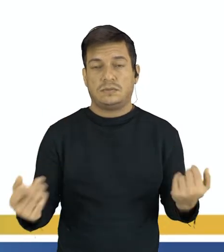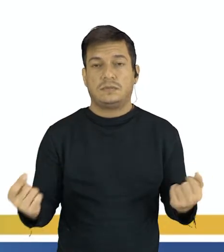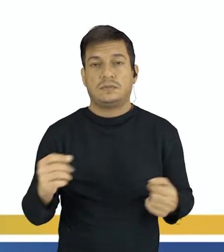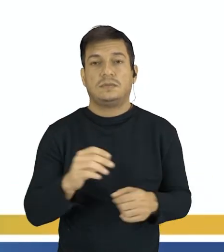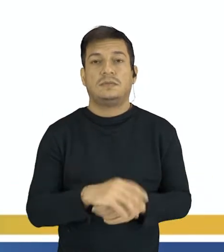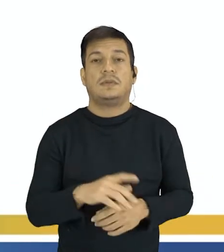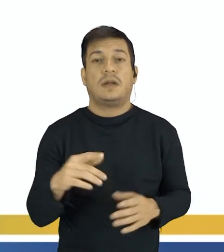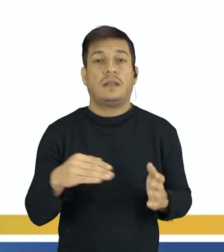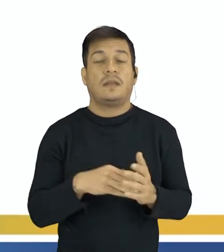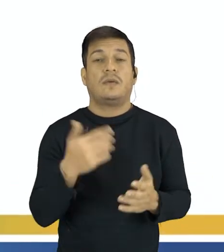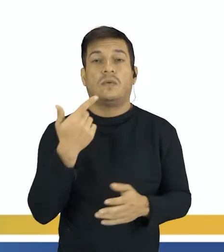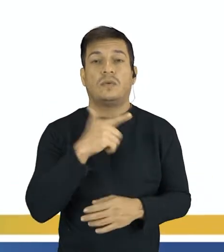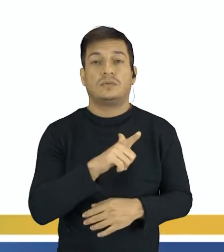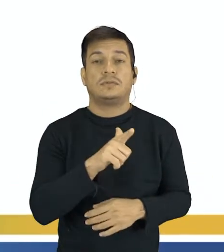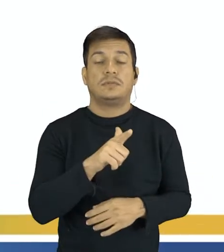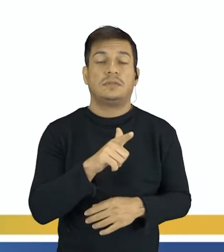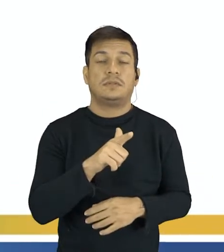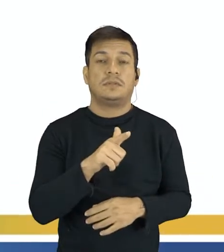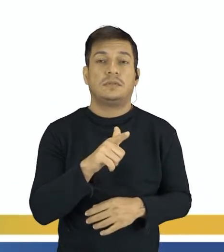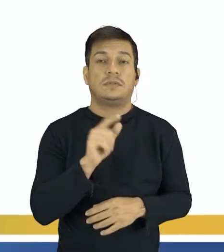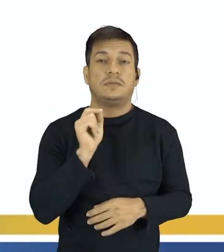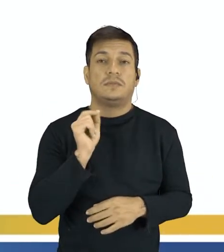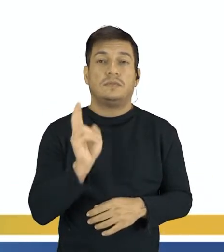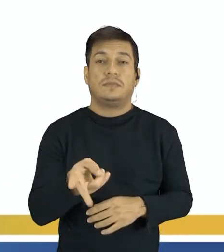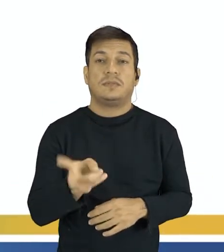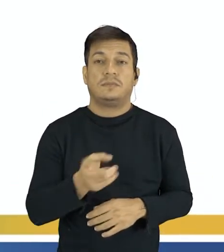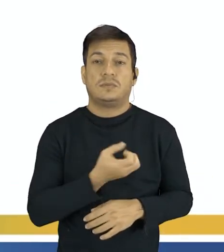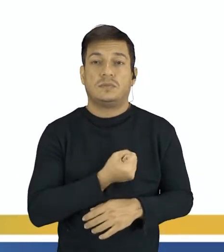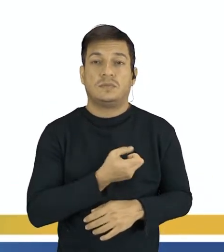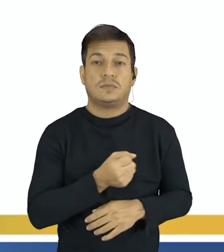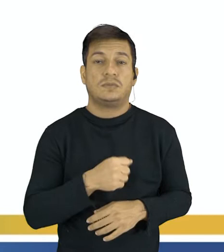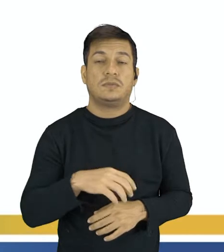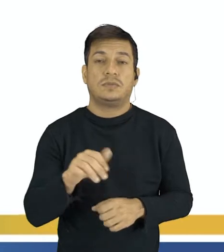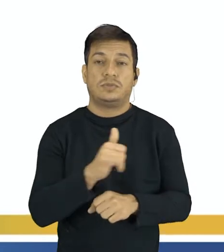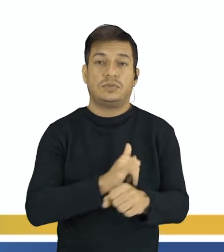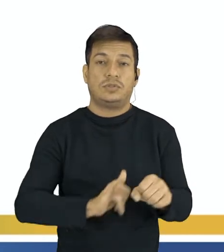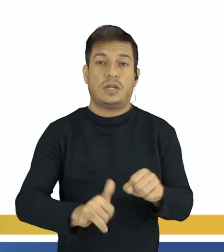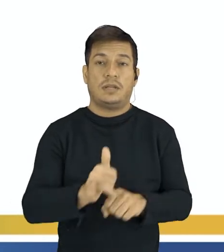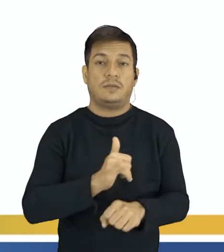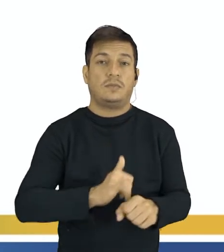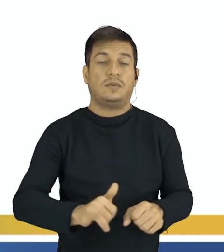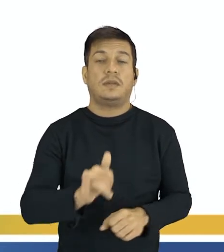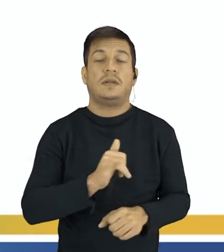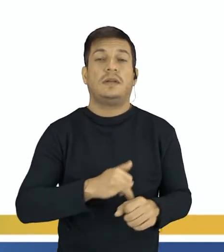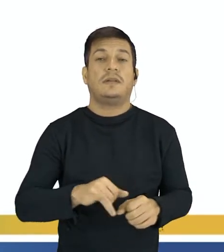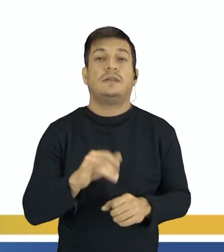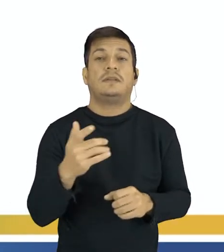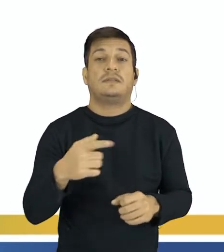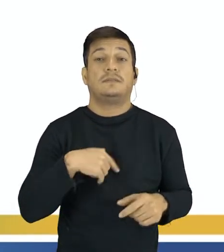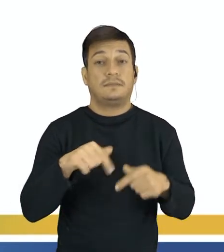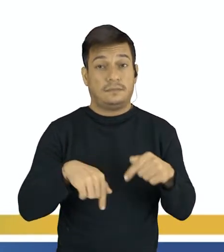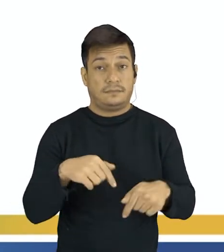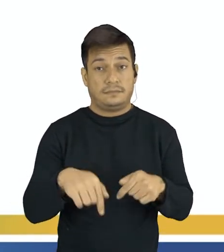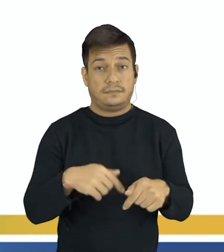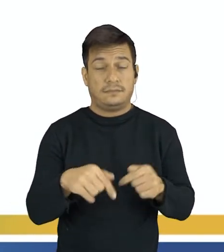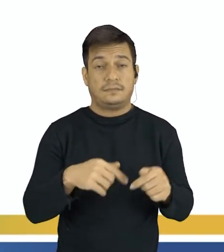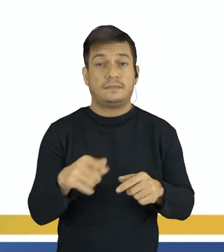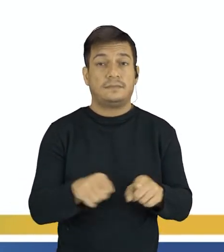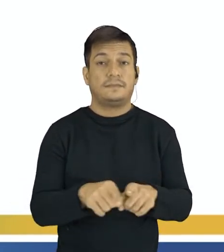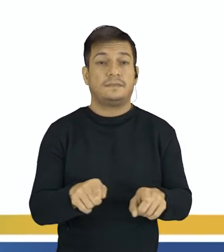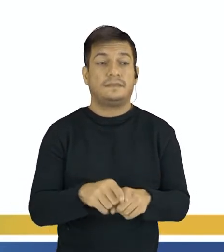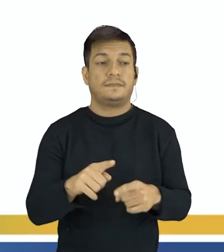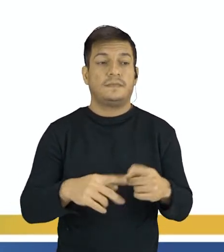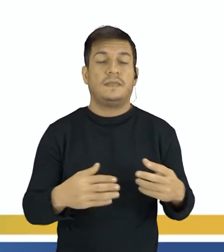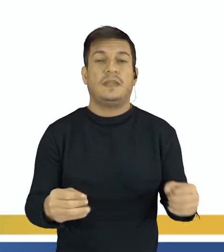até que a gente consiga alcançar o mesmo número de átomos nos elementos químicos dos reagentes e